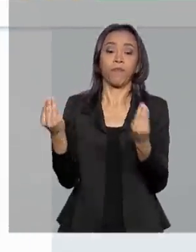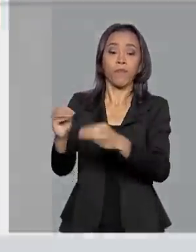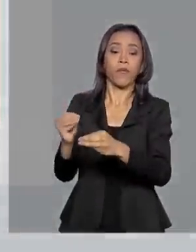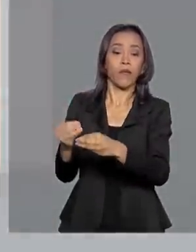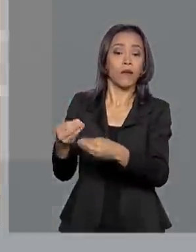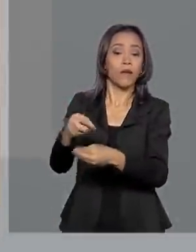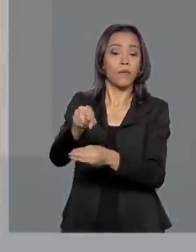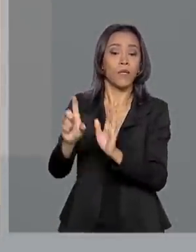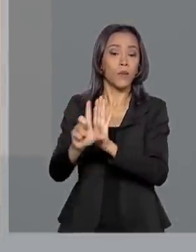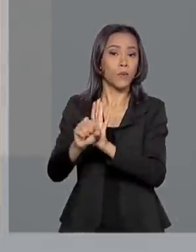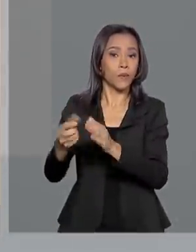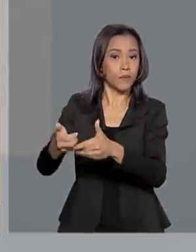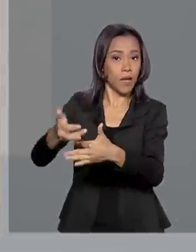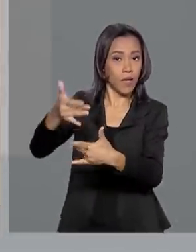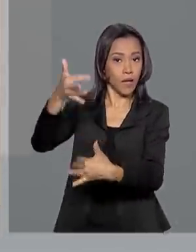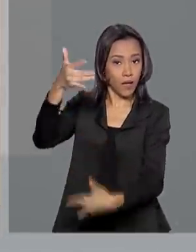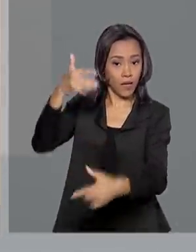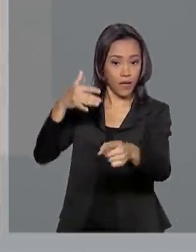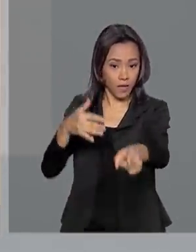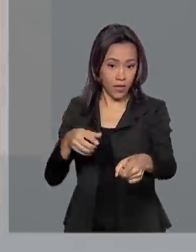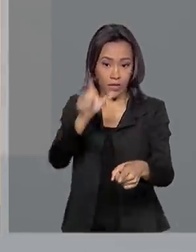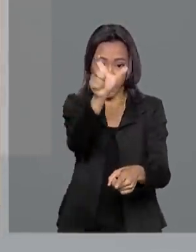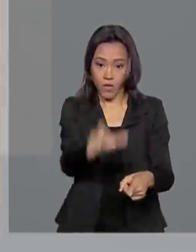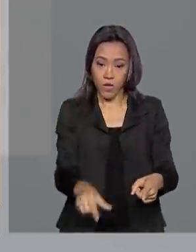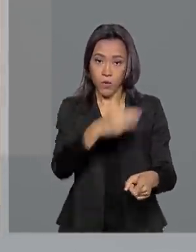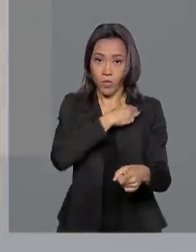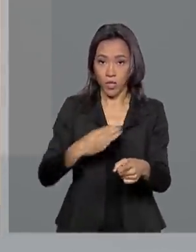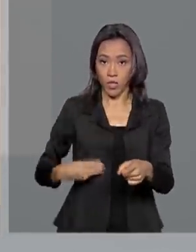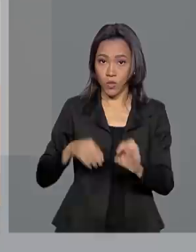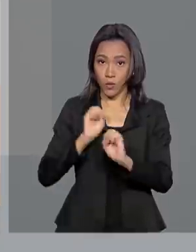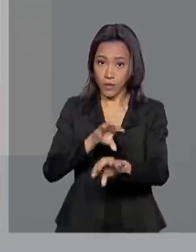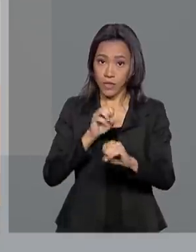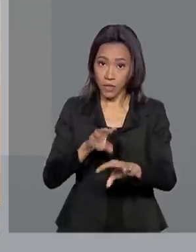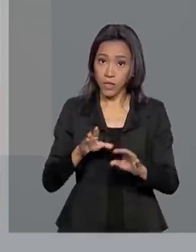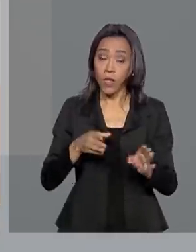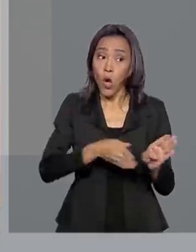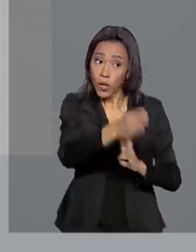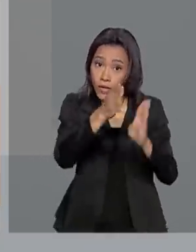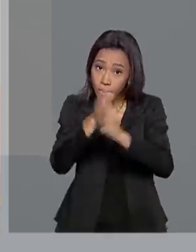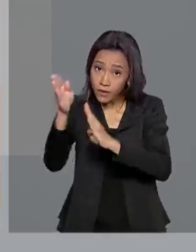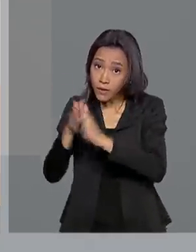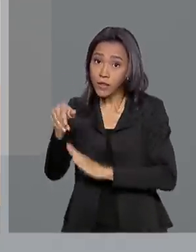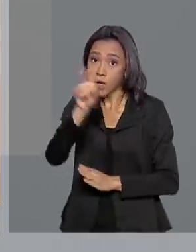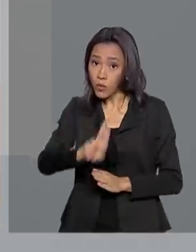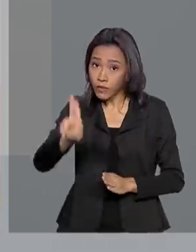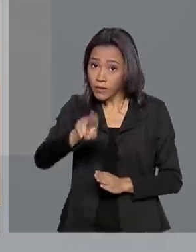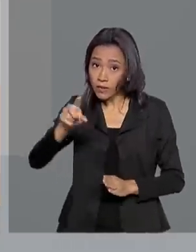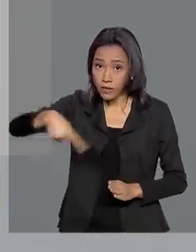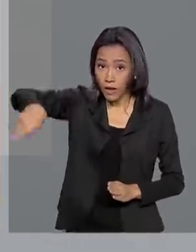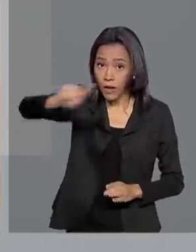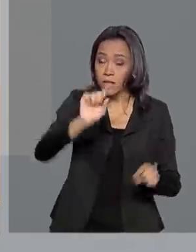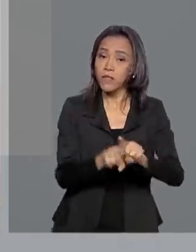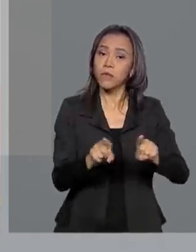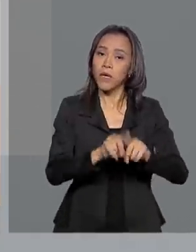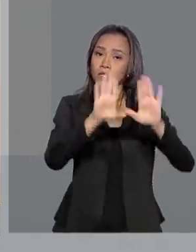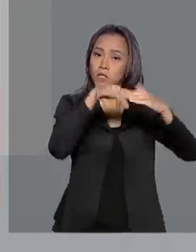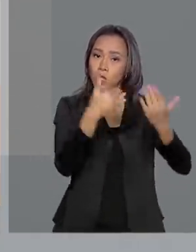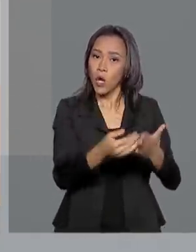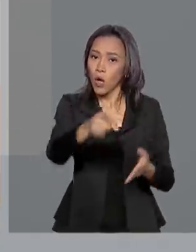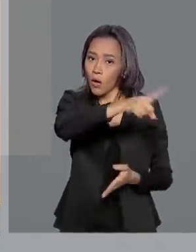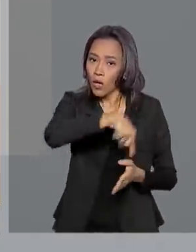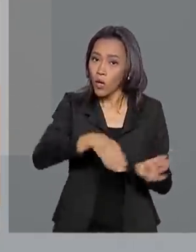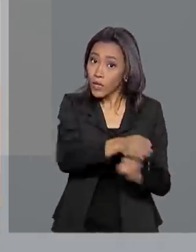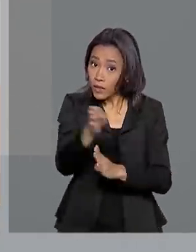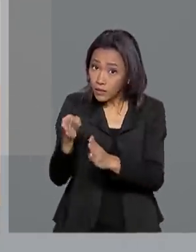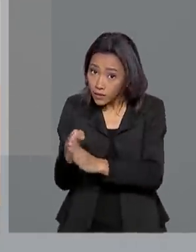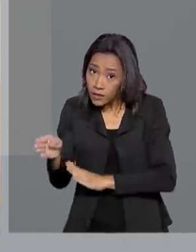o ministro da Educação, Abram Weintraub, gravou um vídeo orientando a comunidade universitária e escolar a adotar práticas que